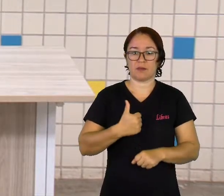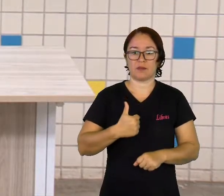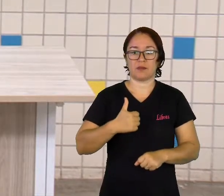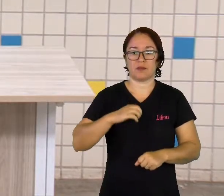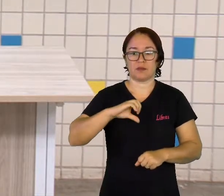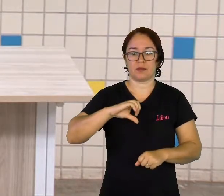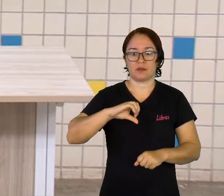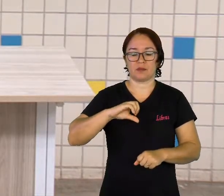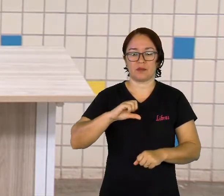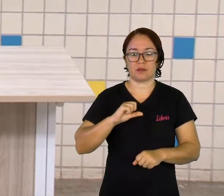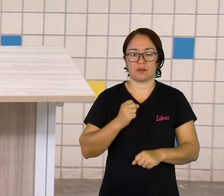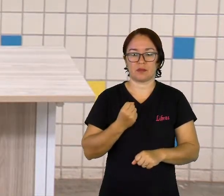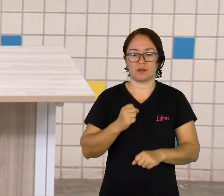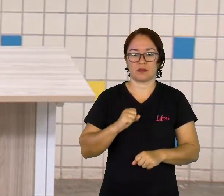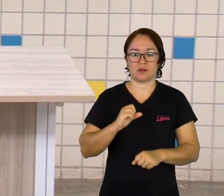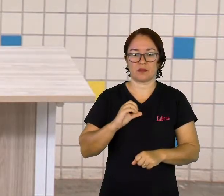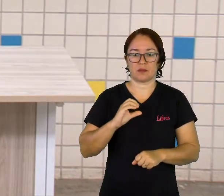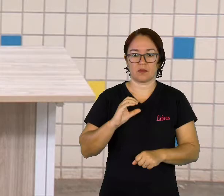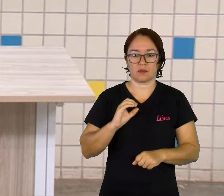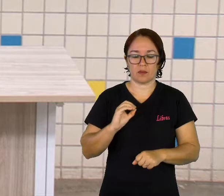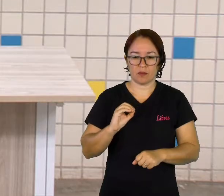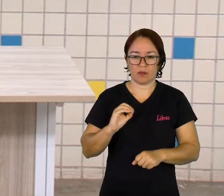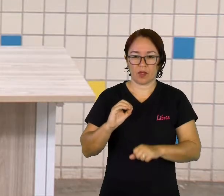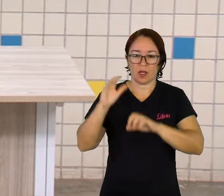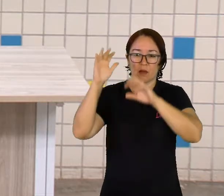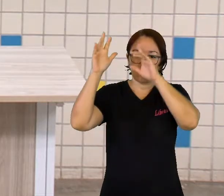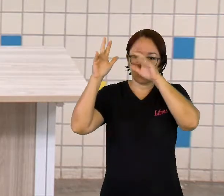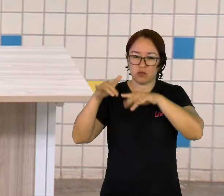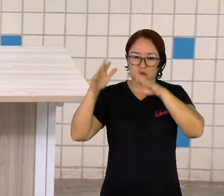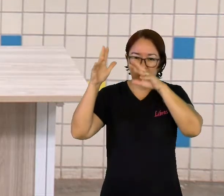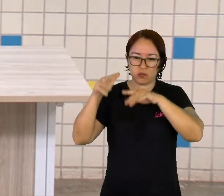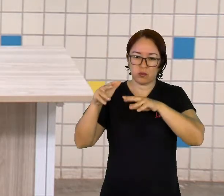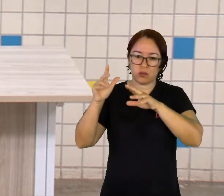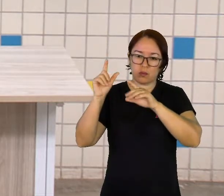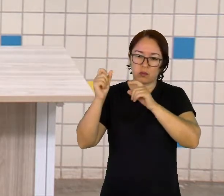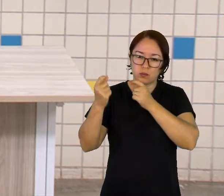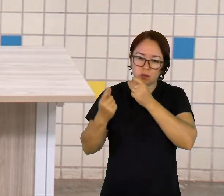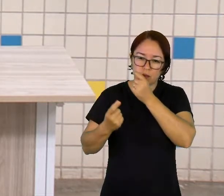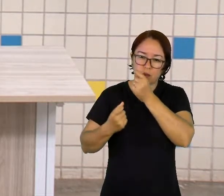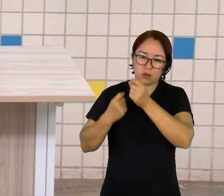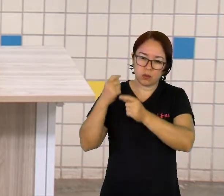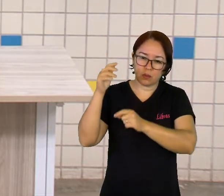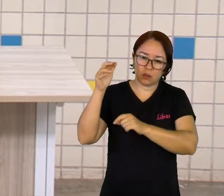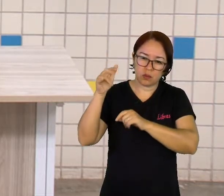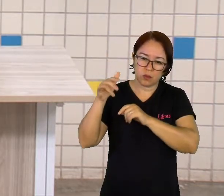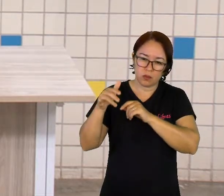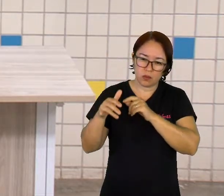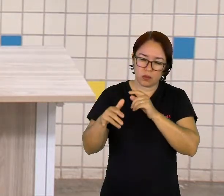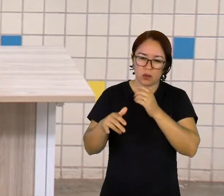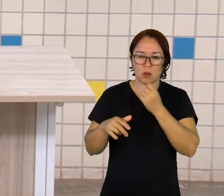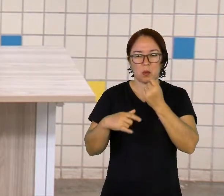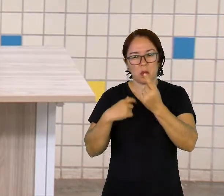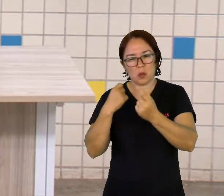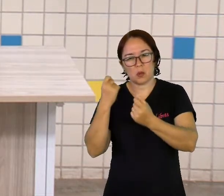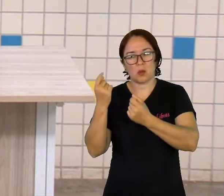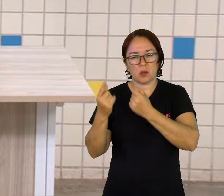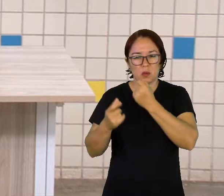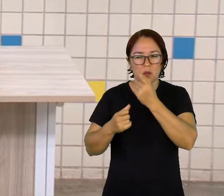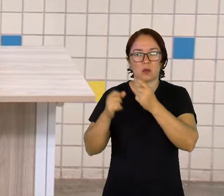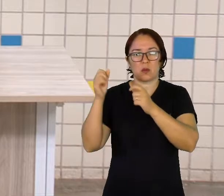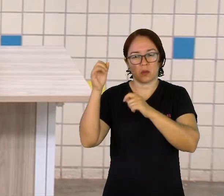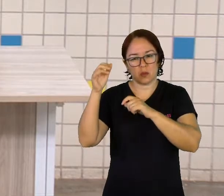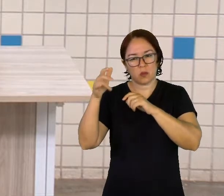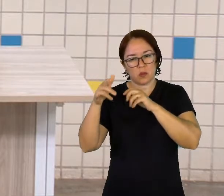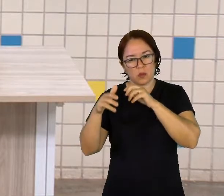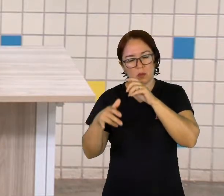passou a diminuir um pouco. E com as novas infraestruturas, com os investimentos nas